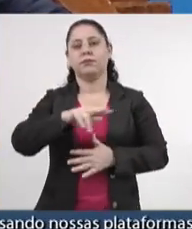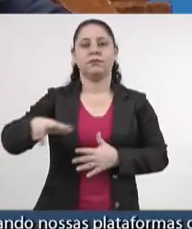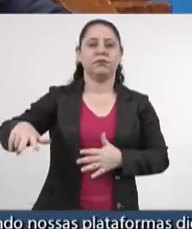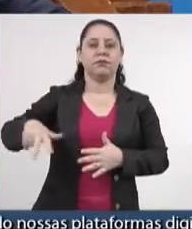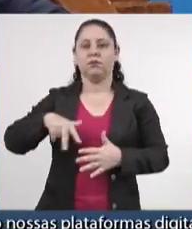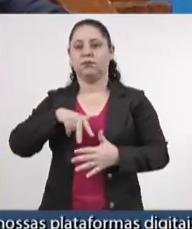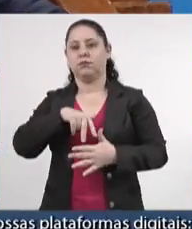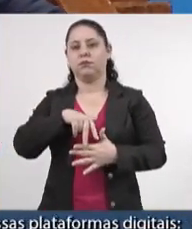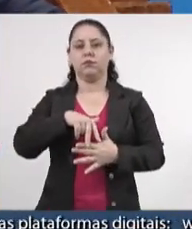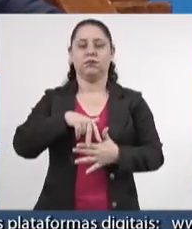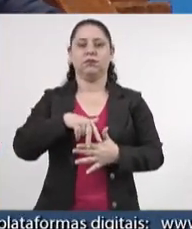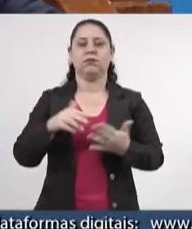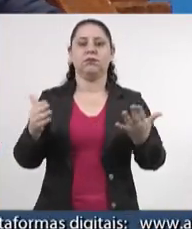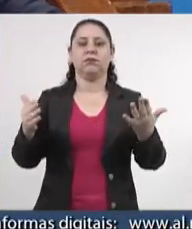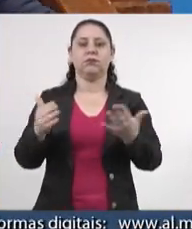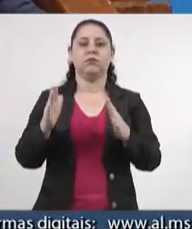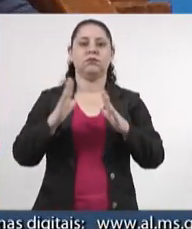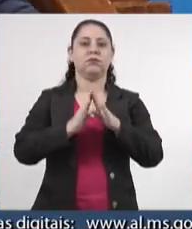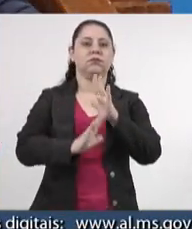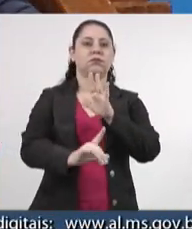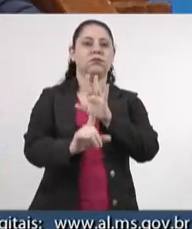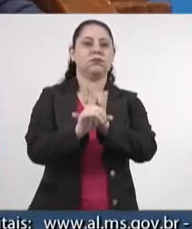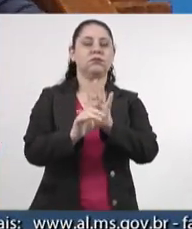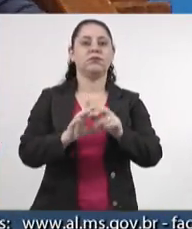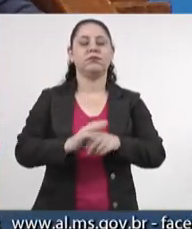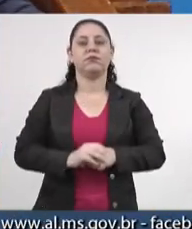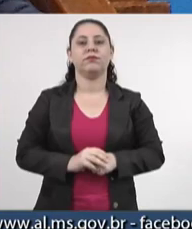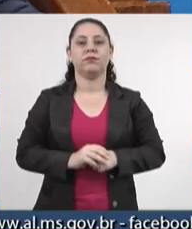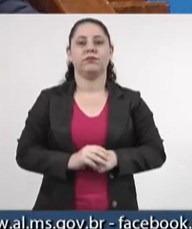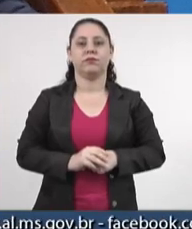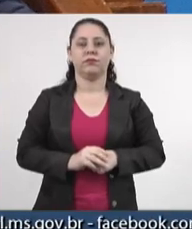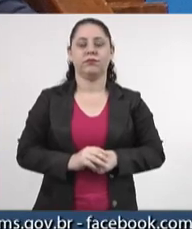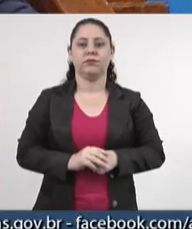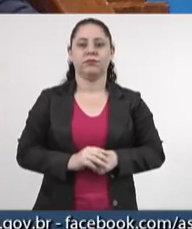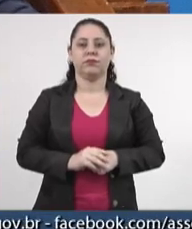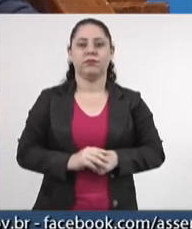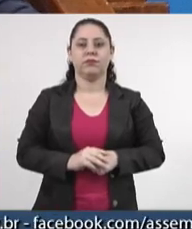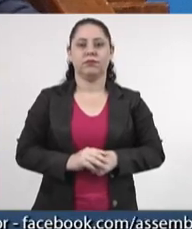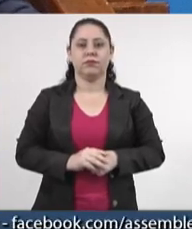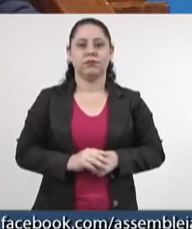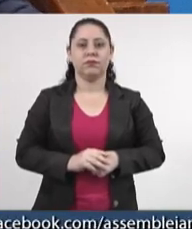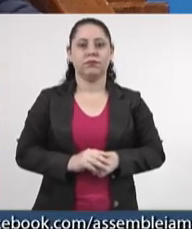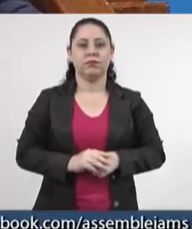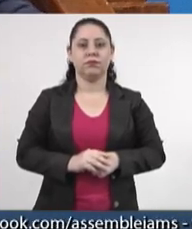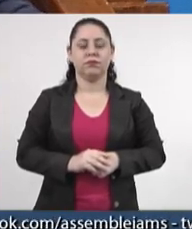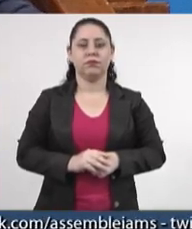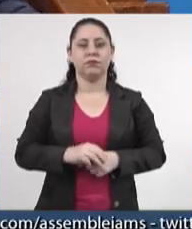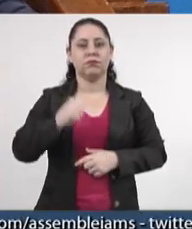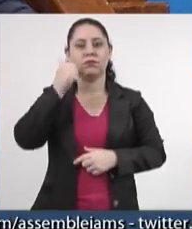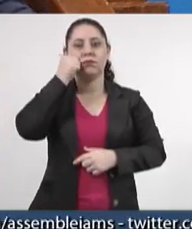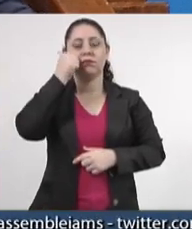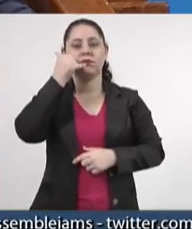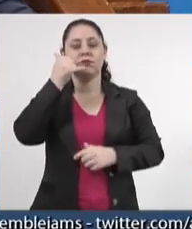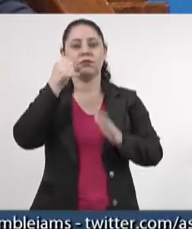na tribuna dessa casa para fazer uma denúncia.